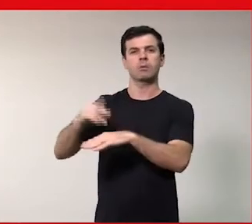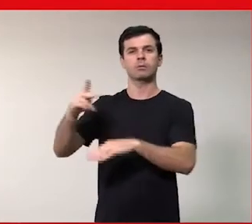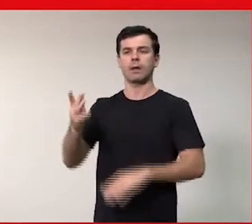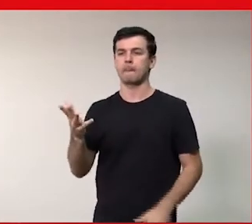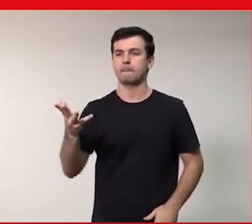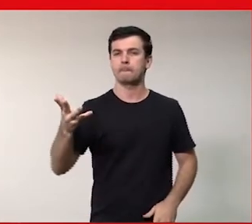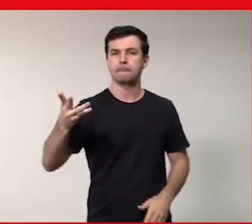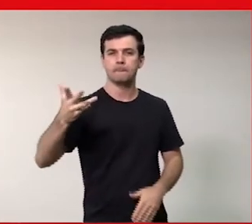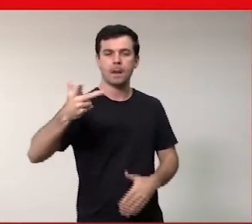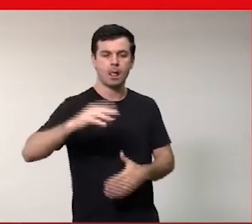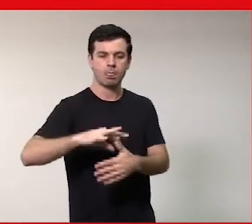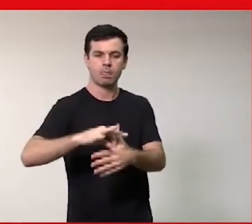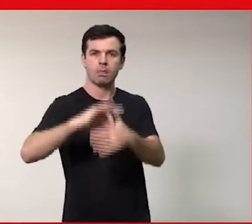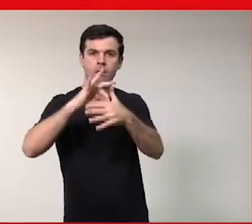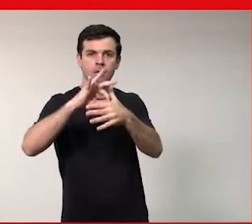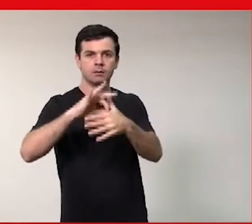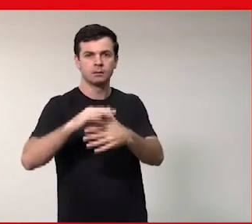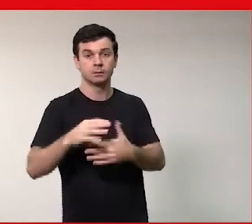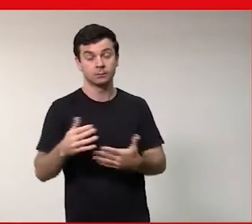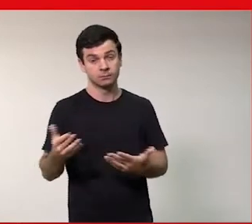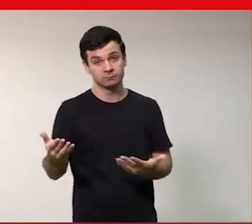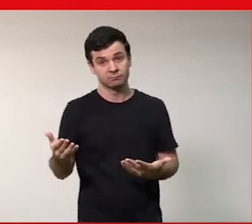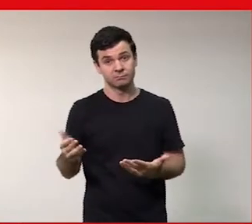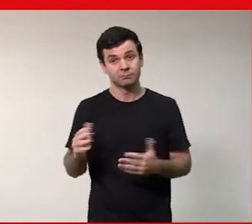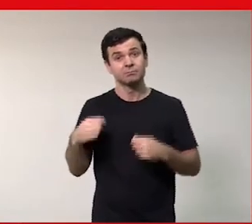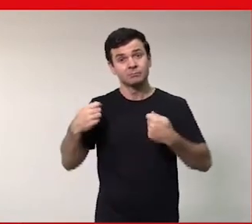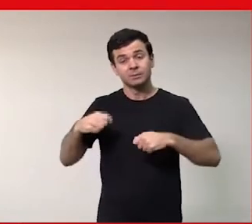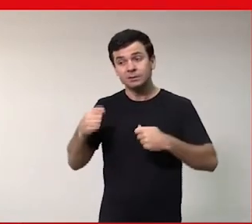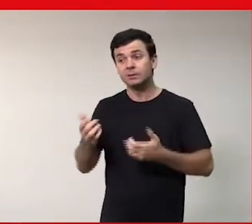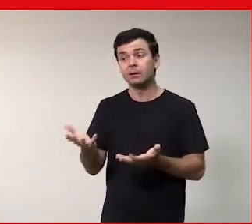ótima que ela é agregadora então são esses